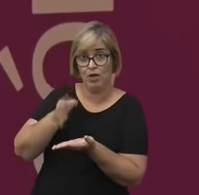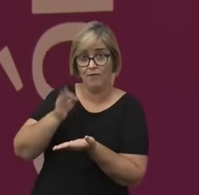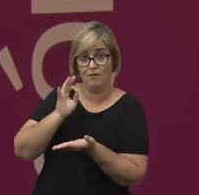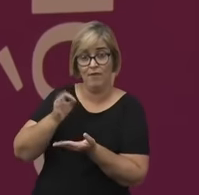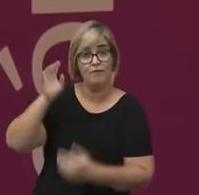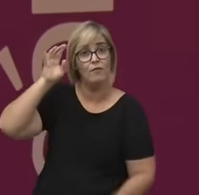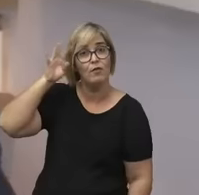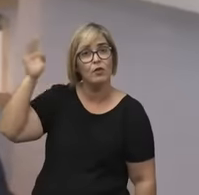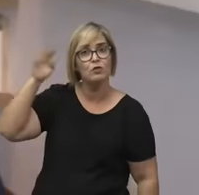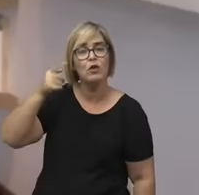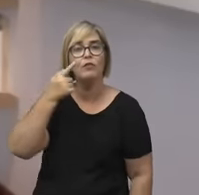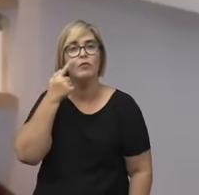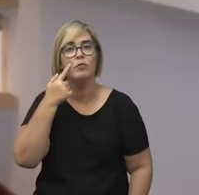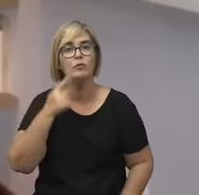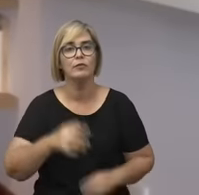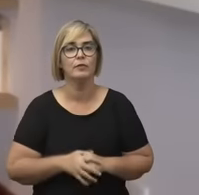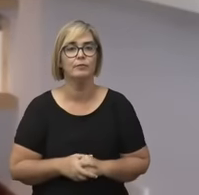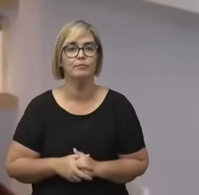perguntas. Vamos a ela.